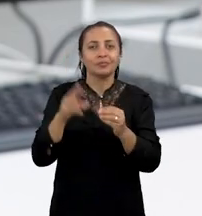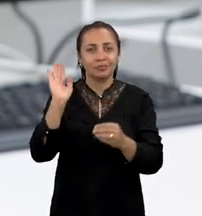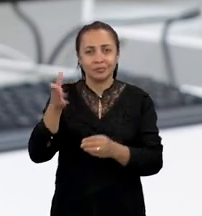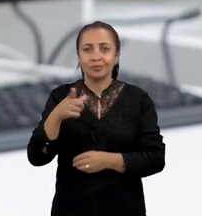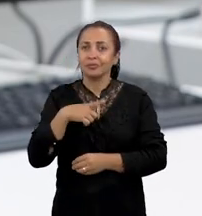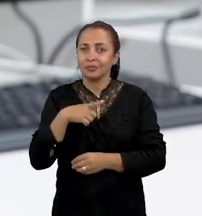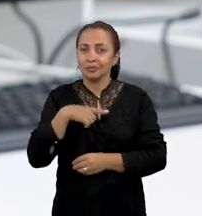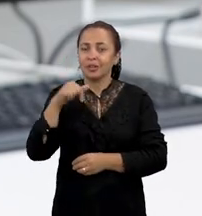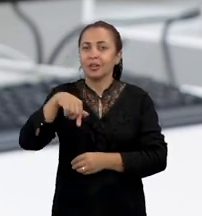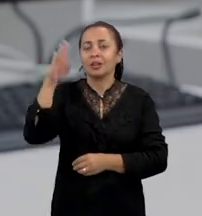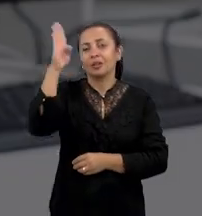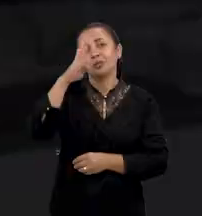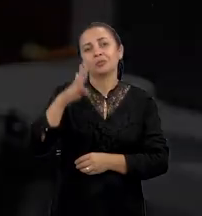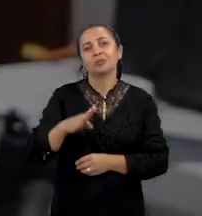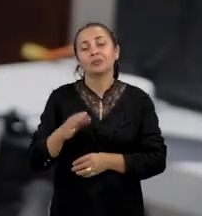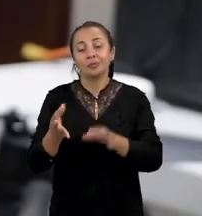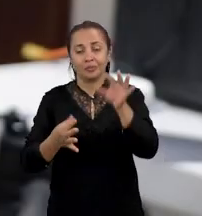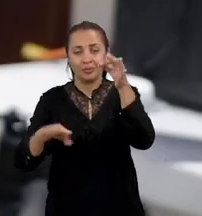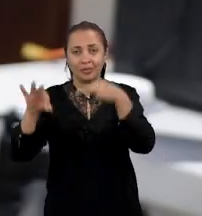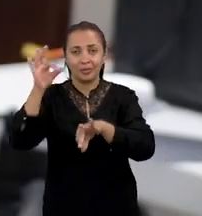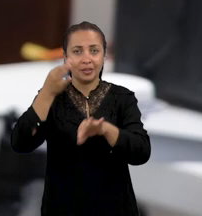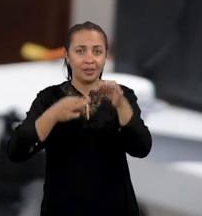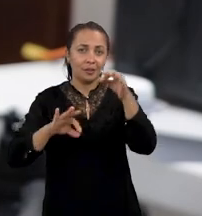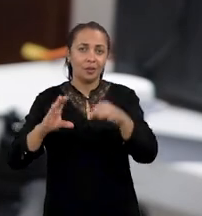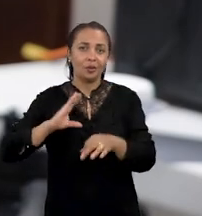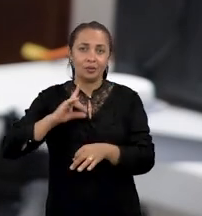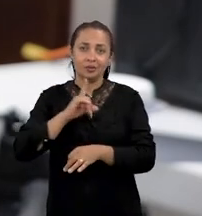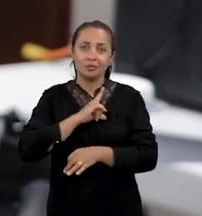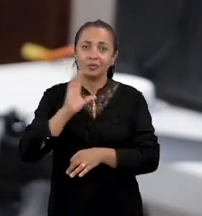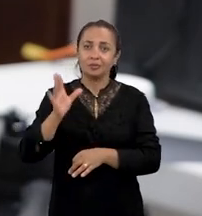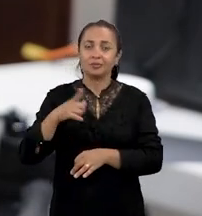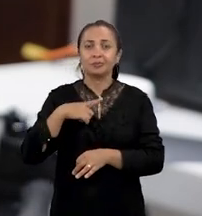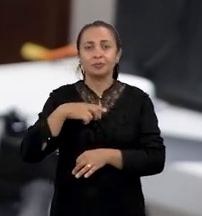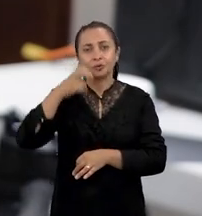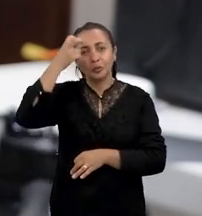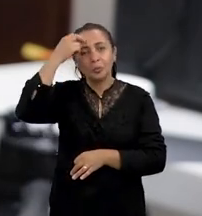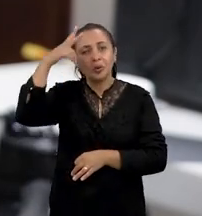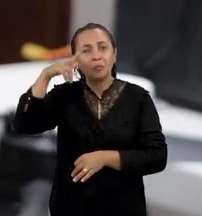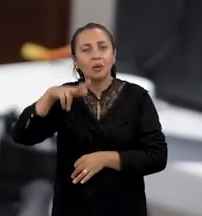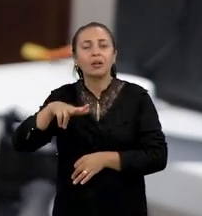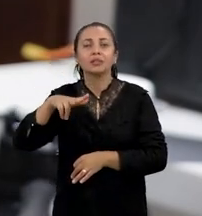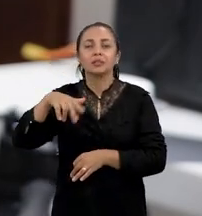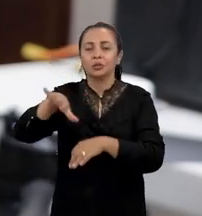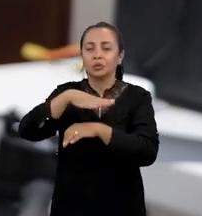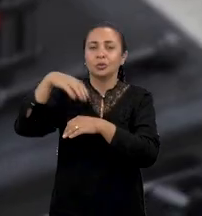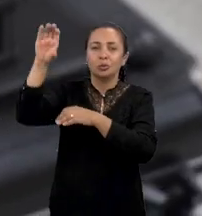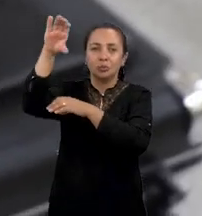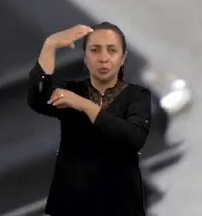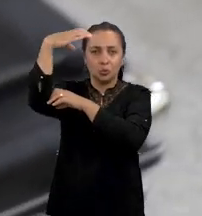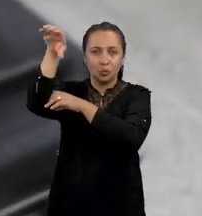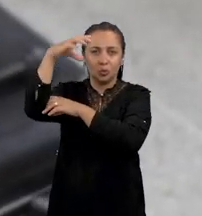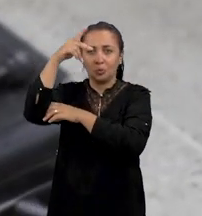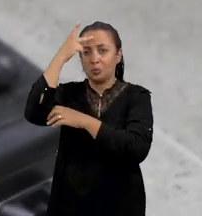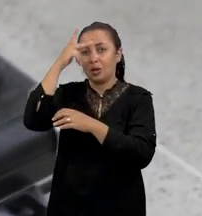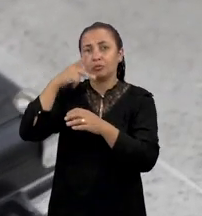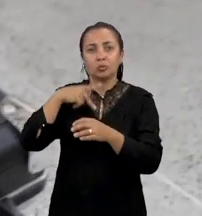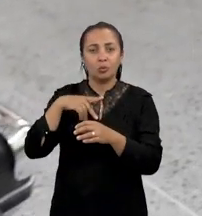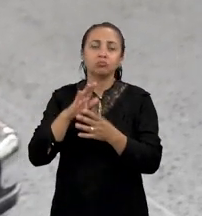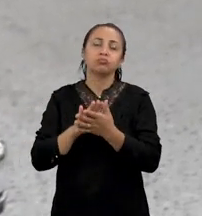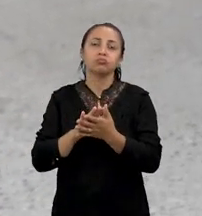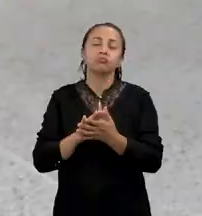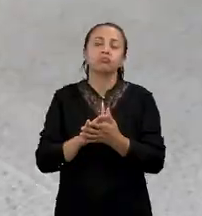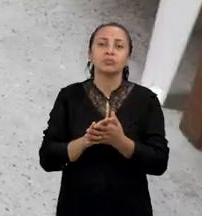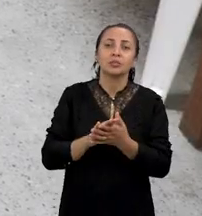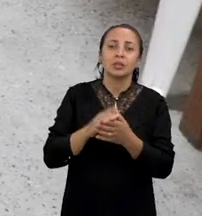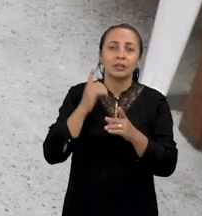existentes aqui no Brasil. O laboratório que eu coordeno já tem uma expertise em drones autônomos, na verdade,